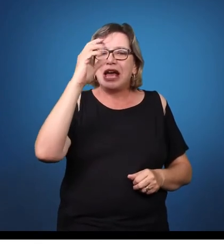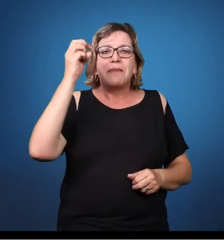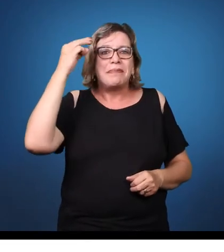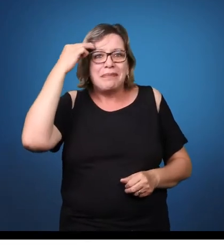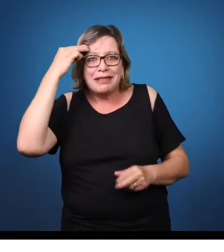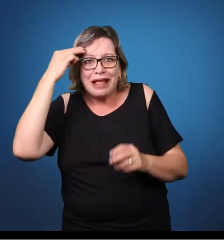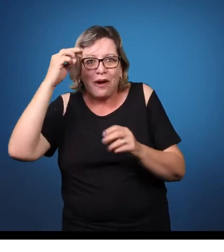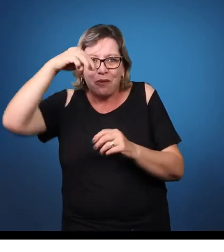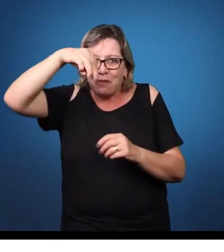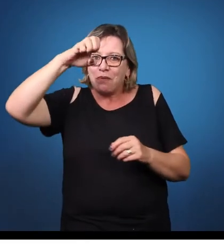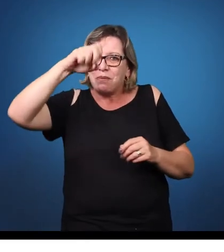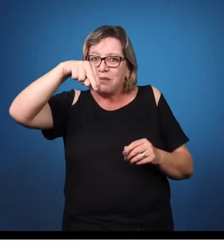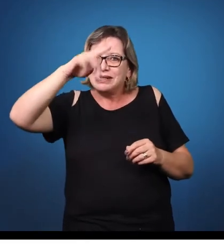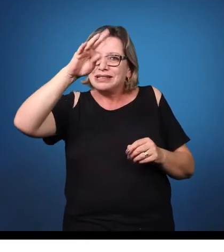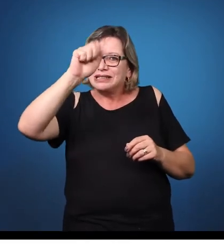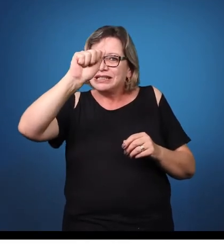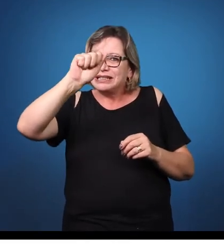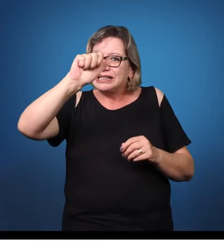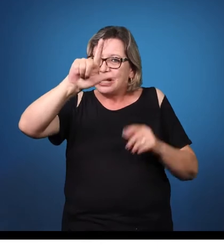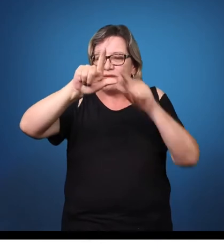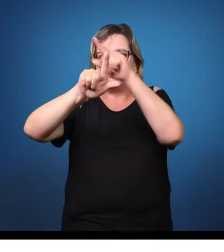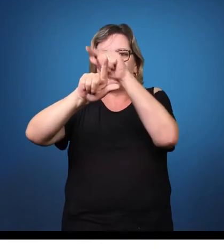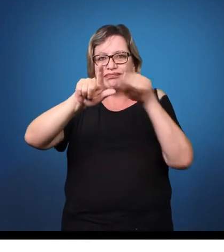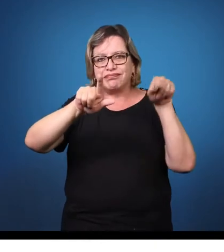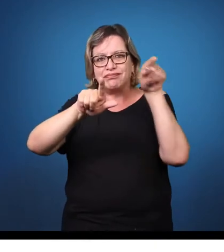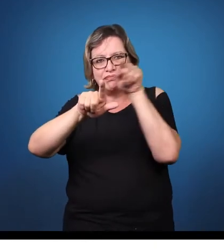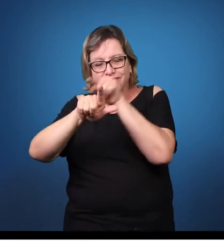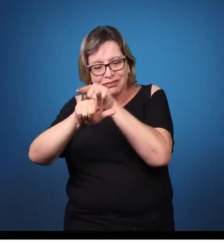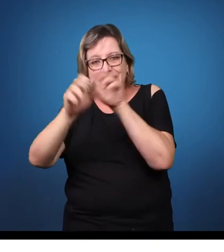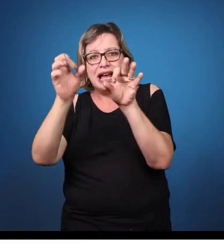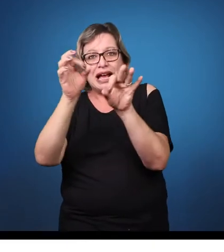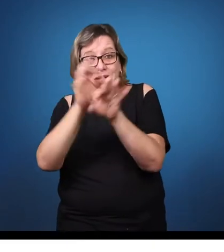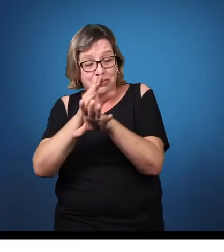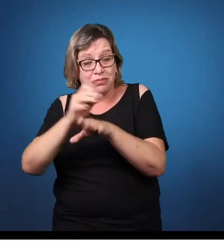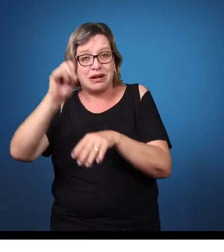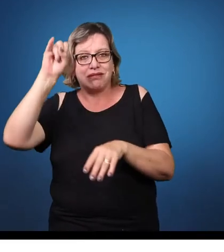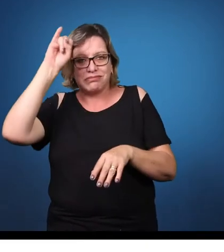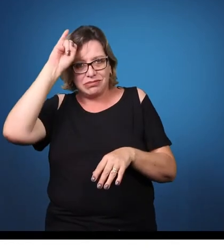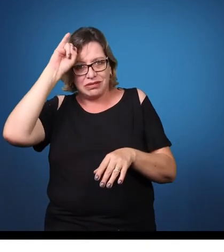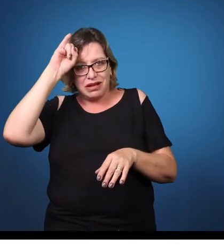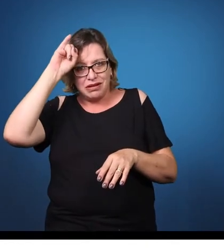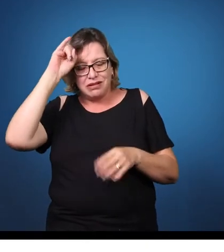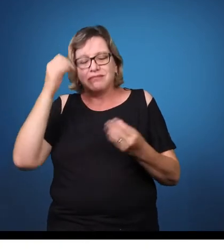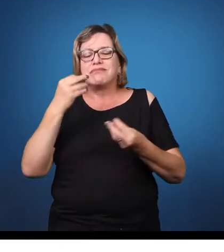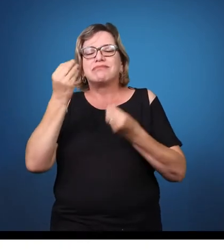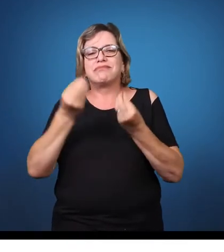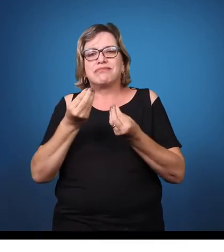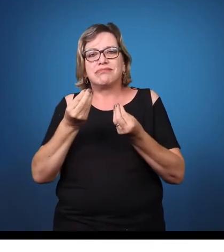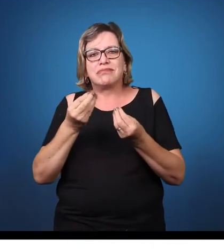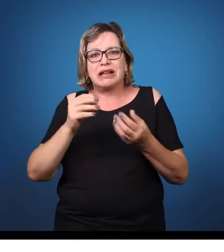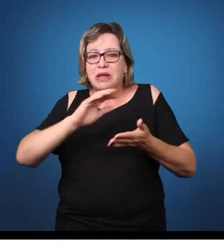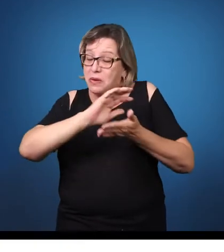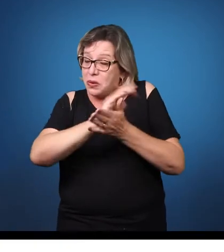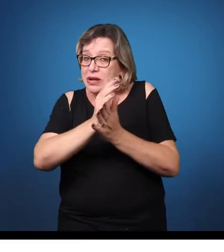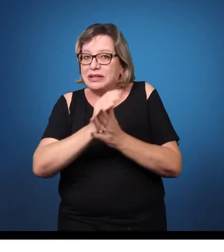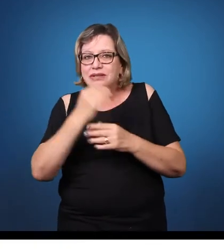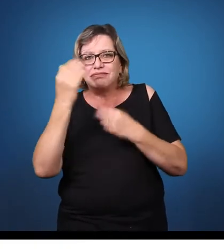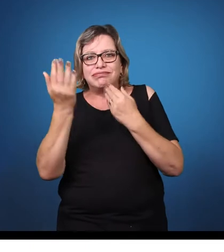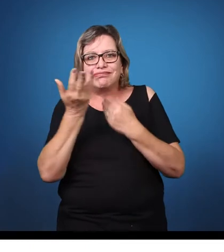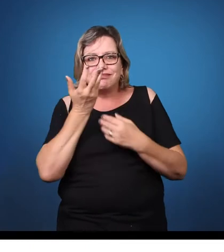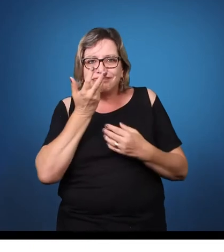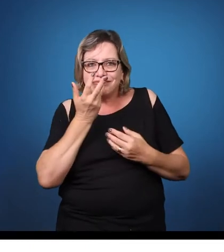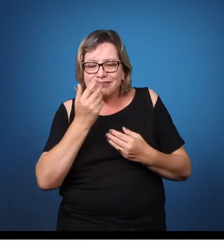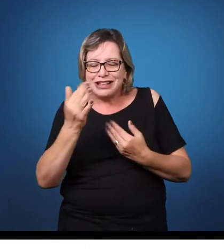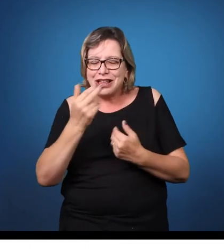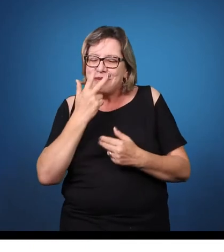trajetória muito grande. Mas o que a gente observava com essa moça já? A gente observava que a família estava muito